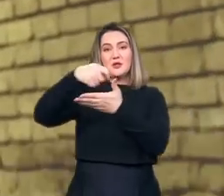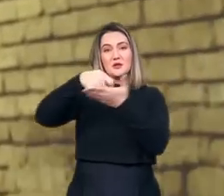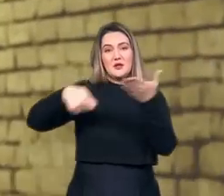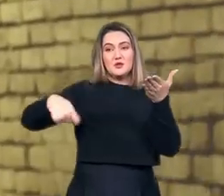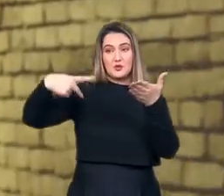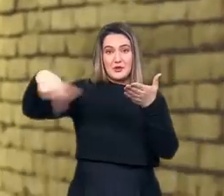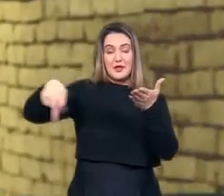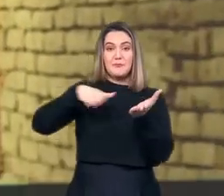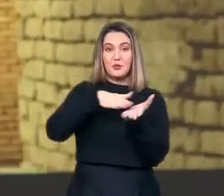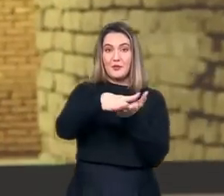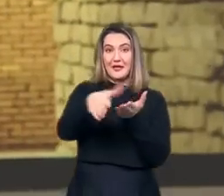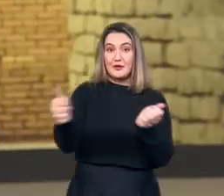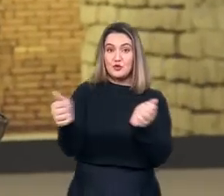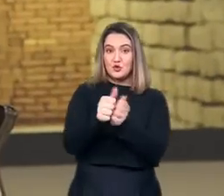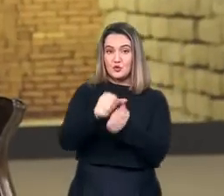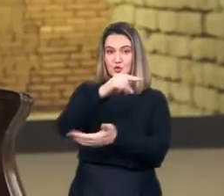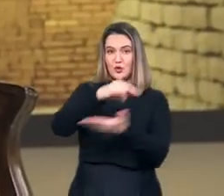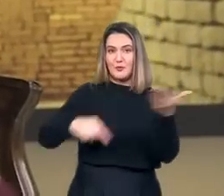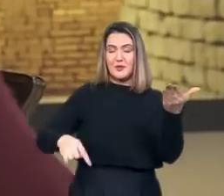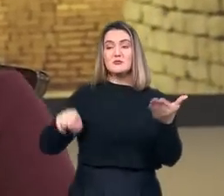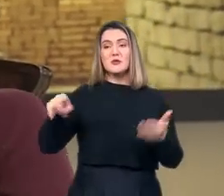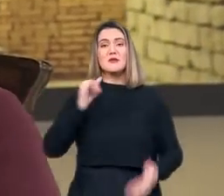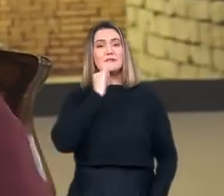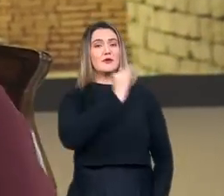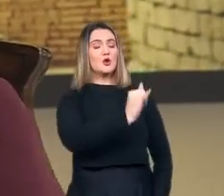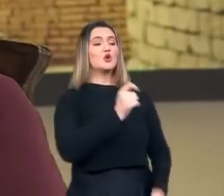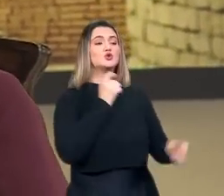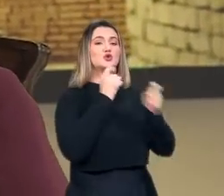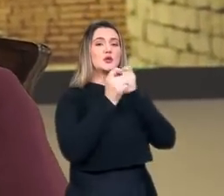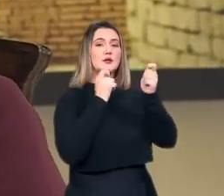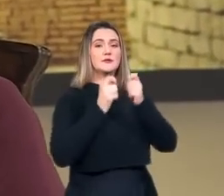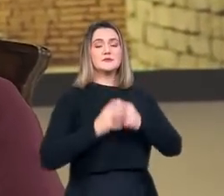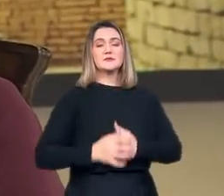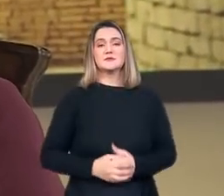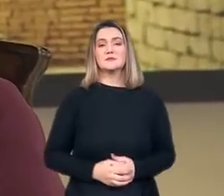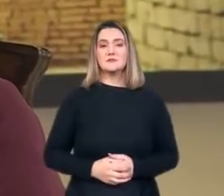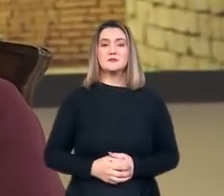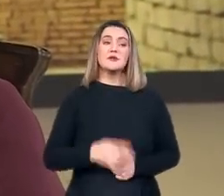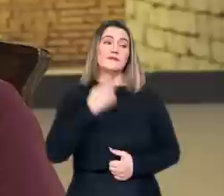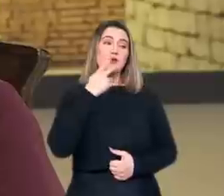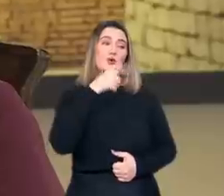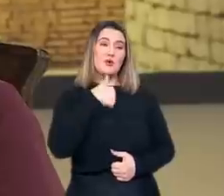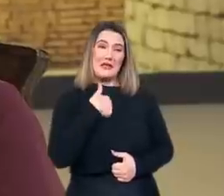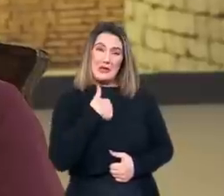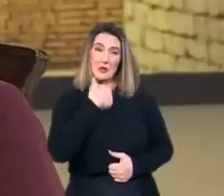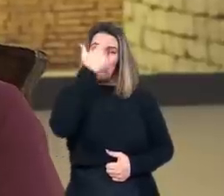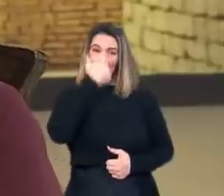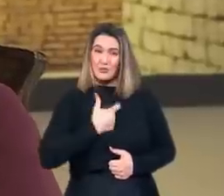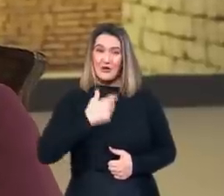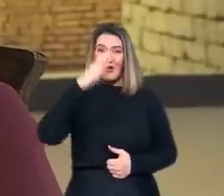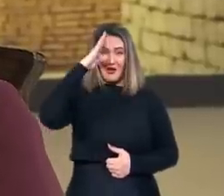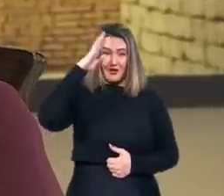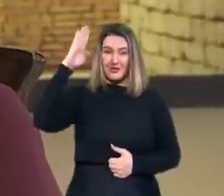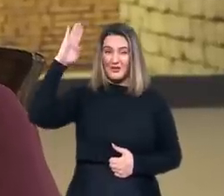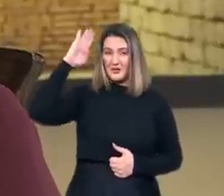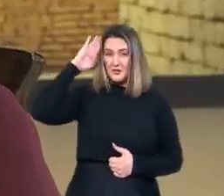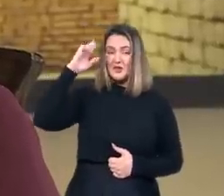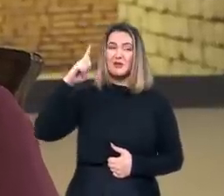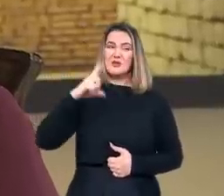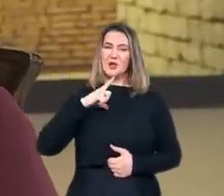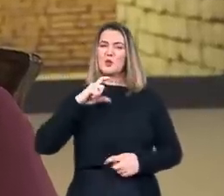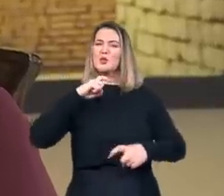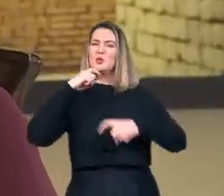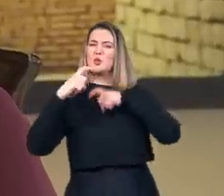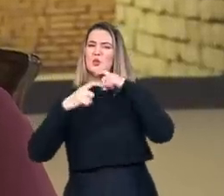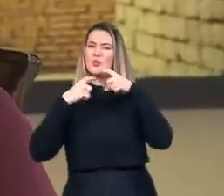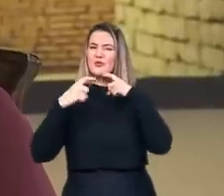final, admitiu para um jornalista uma coisa muito interessante sobre esse trabalho. Ele falou que ele mesmo, enquanto acadêmico,